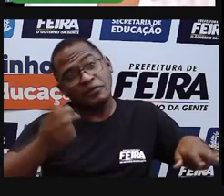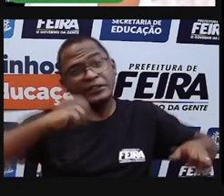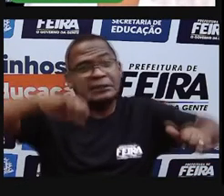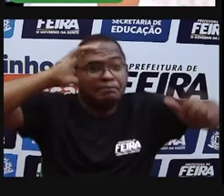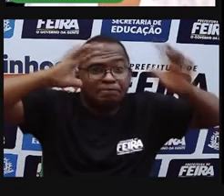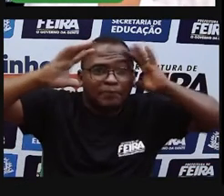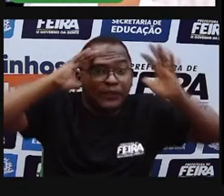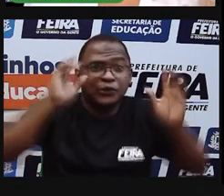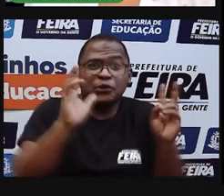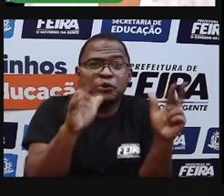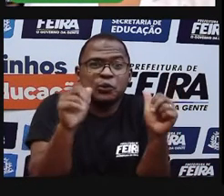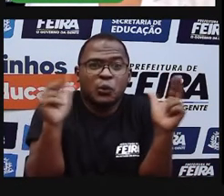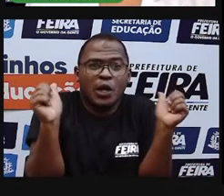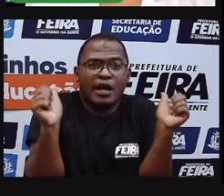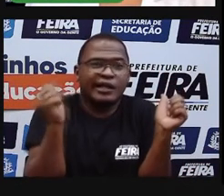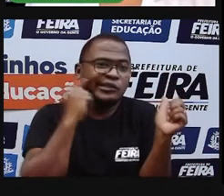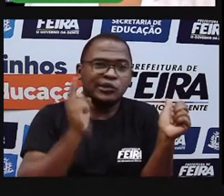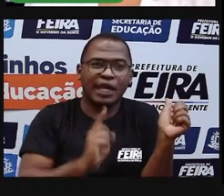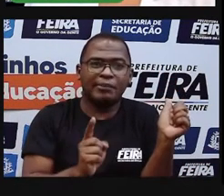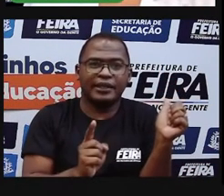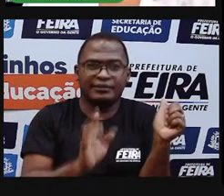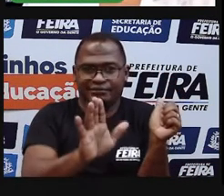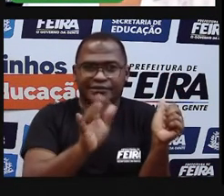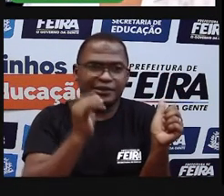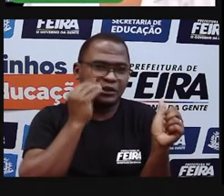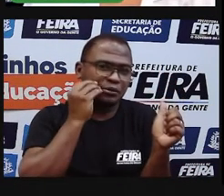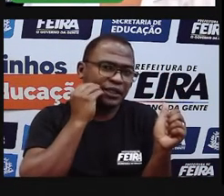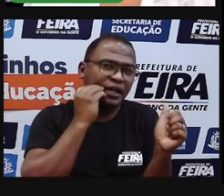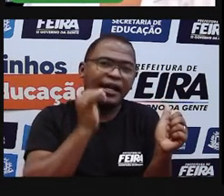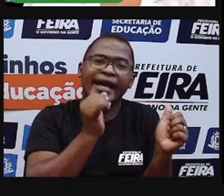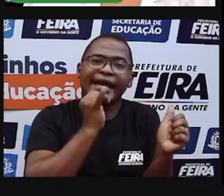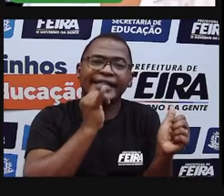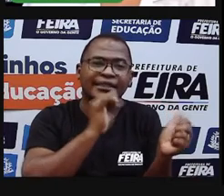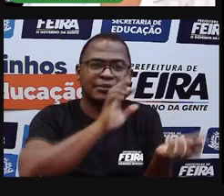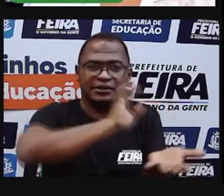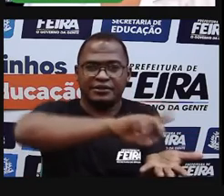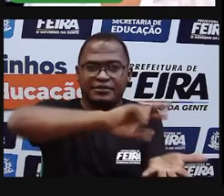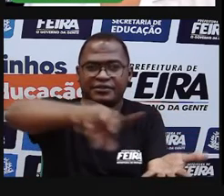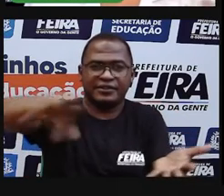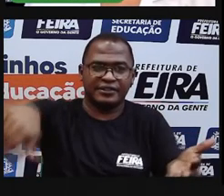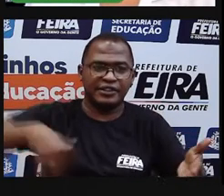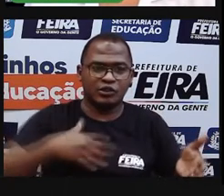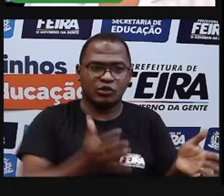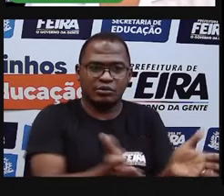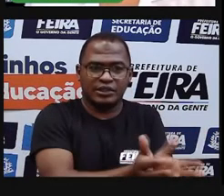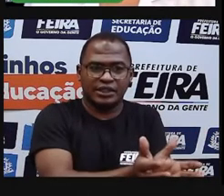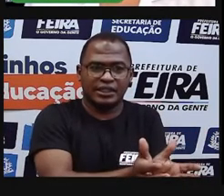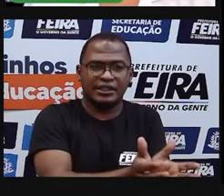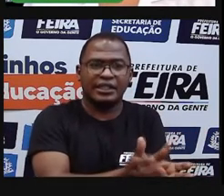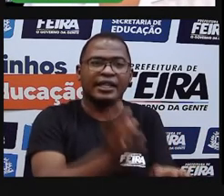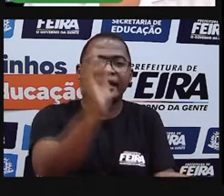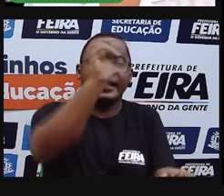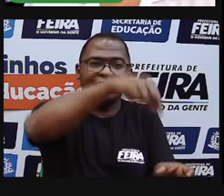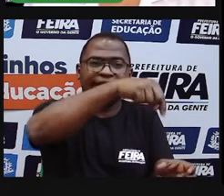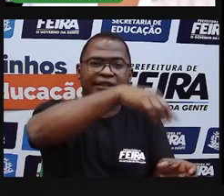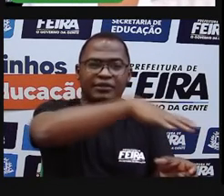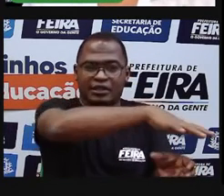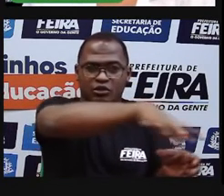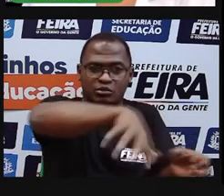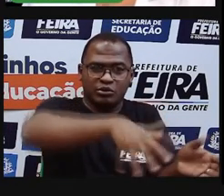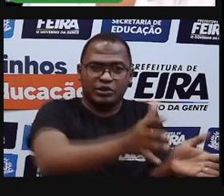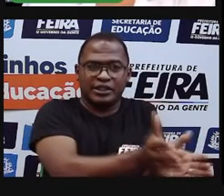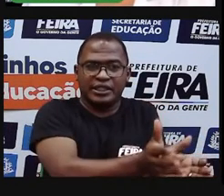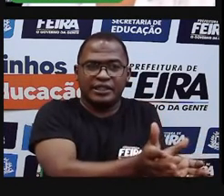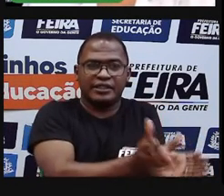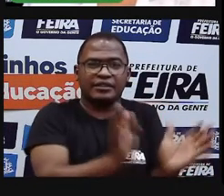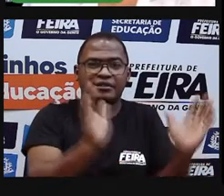simples, mas às vezes a gente nem para, né? Para discutir o que é uma comunidade, qual é o papel das pessoas naquela comunidade. Então,